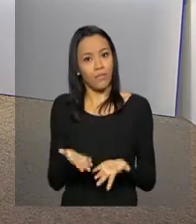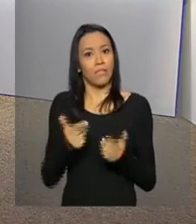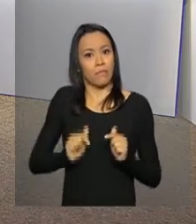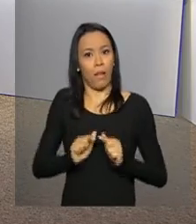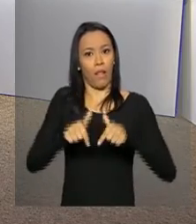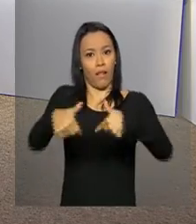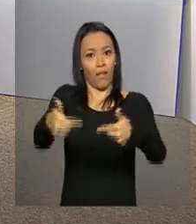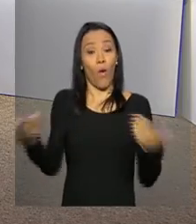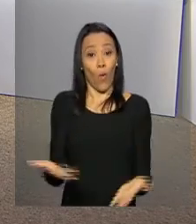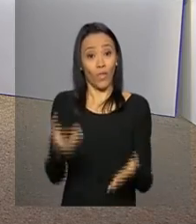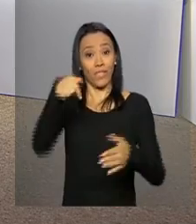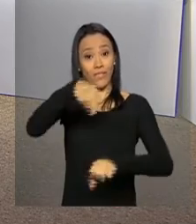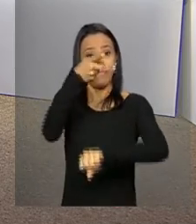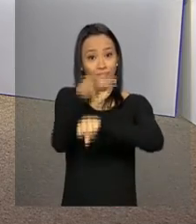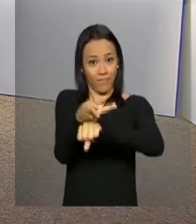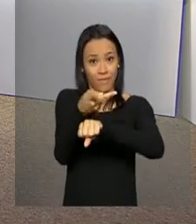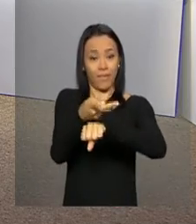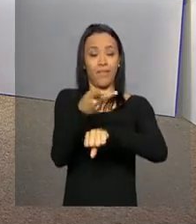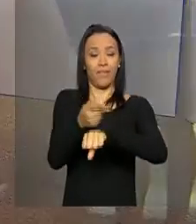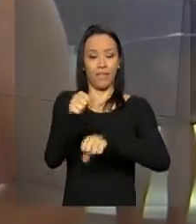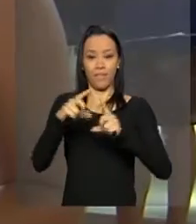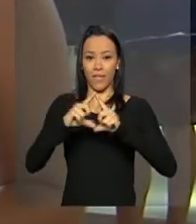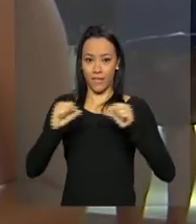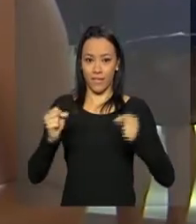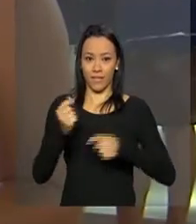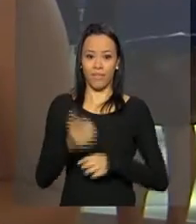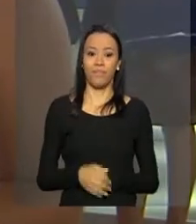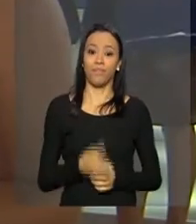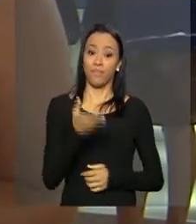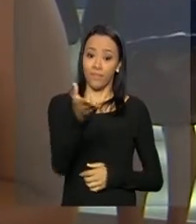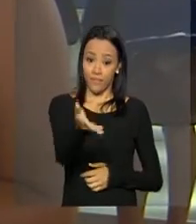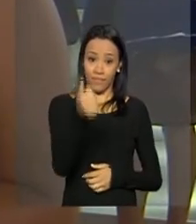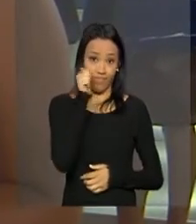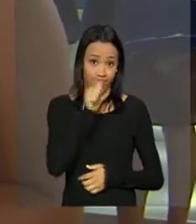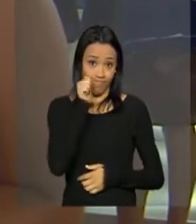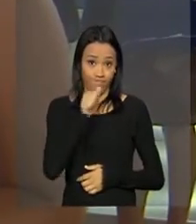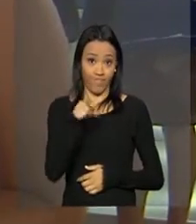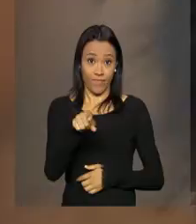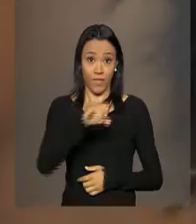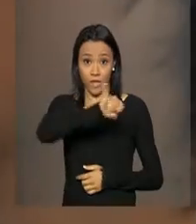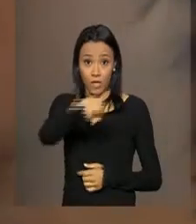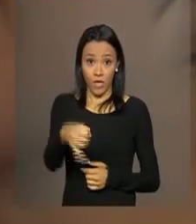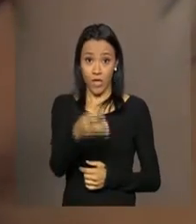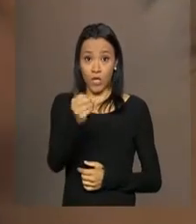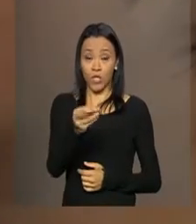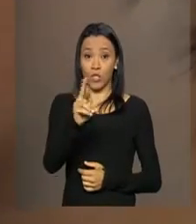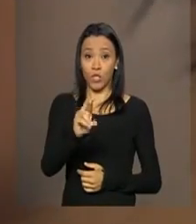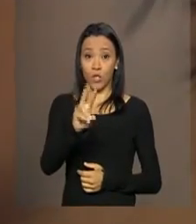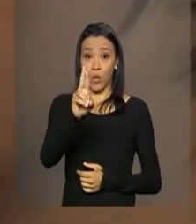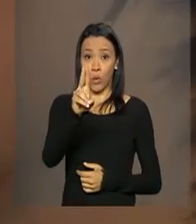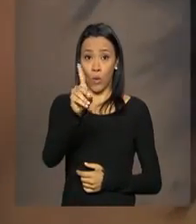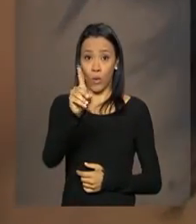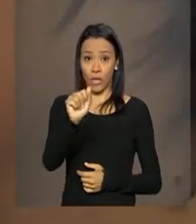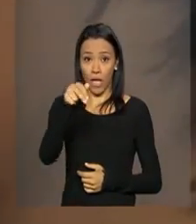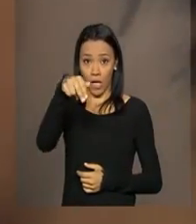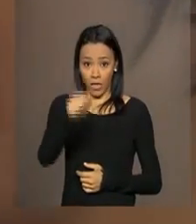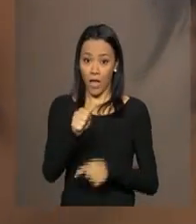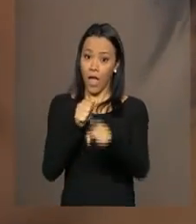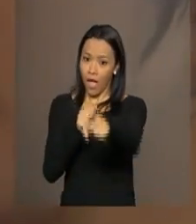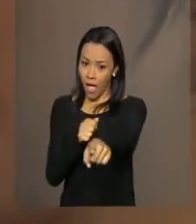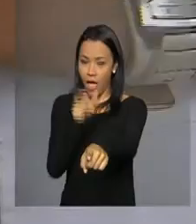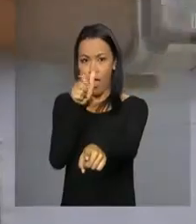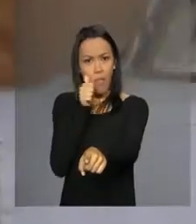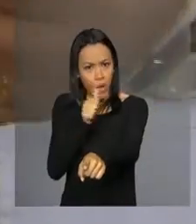foram premiadas aqui em Brasília. A empresária Jordana já ganhou o prêmio de mulher empreendedora do Distrito Federal